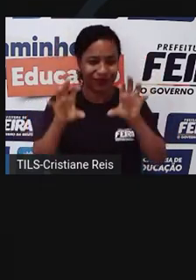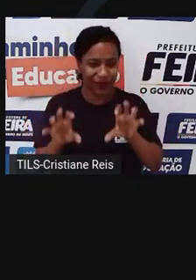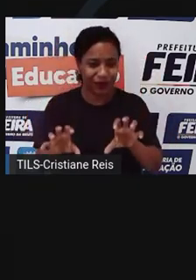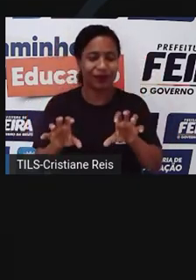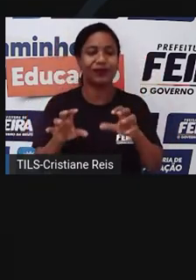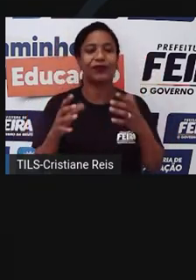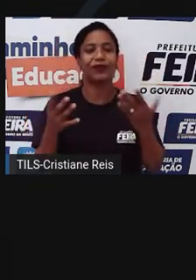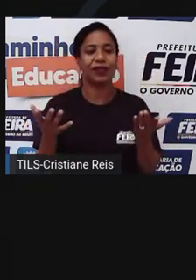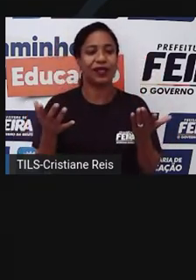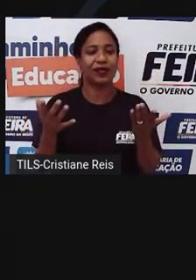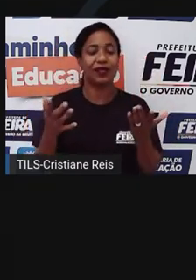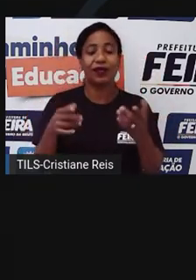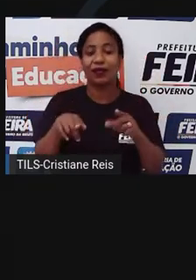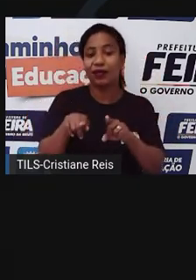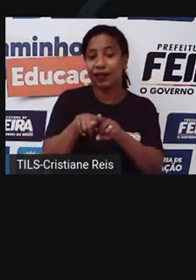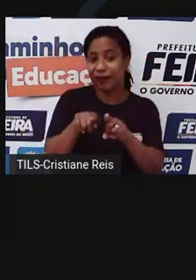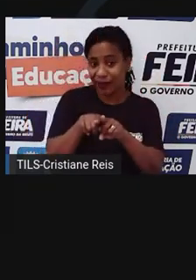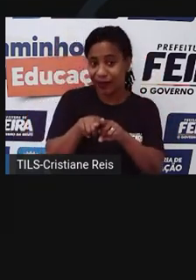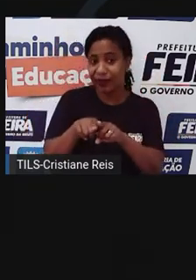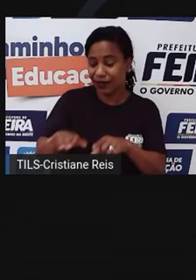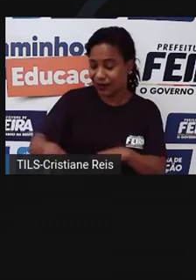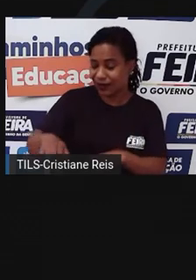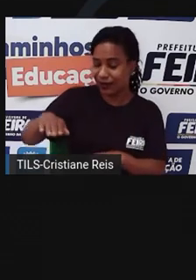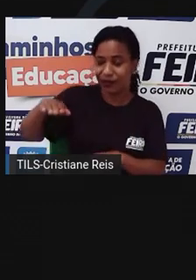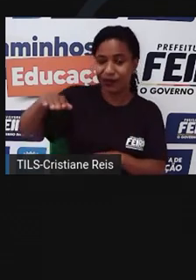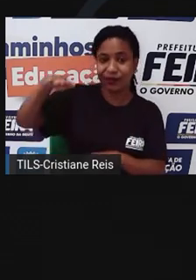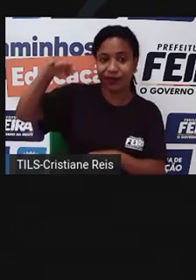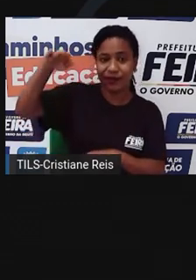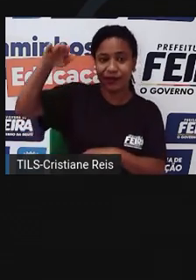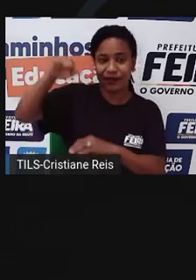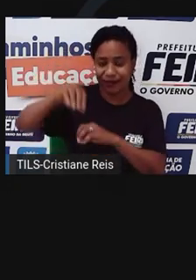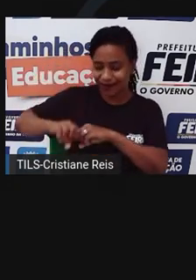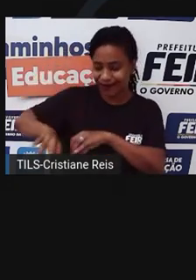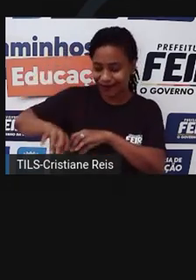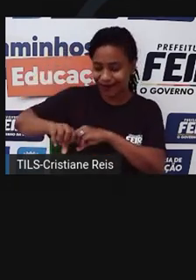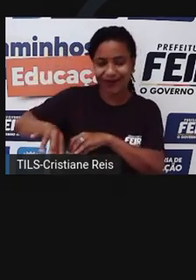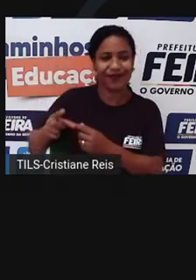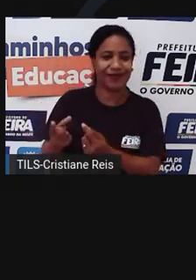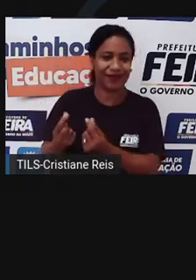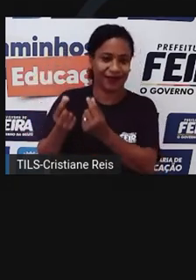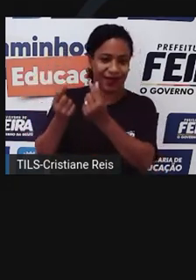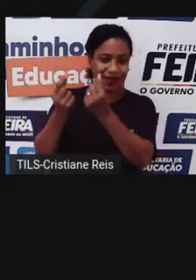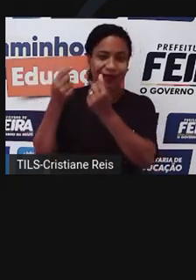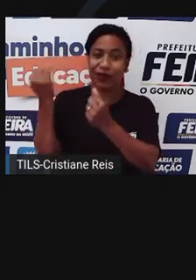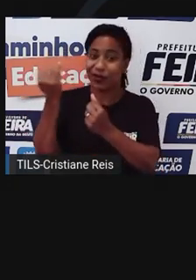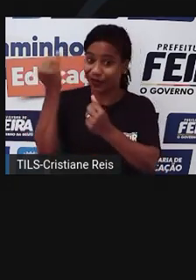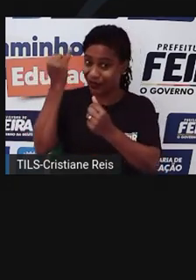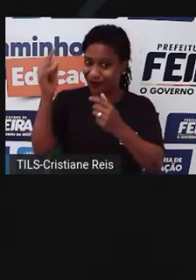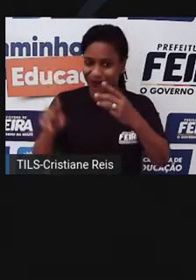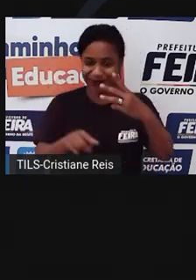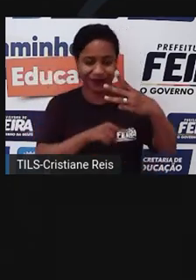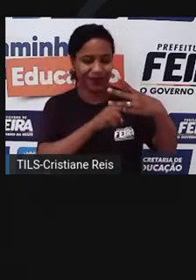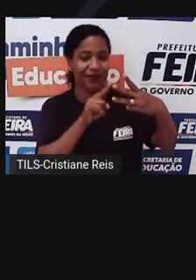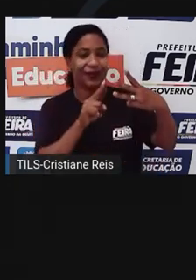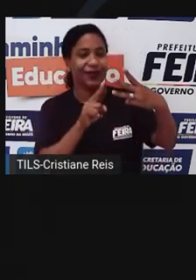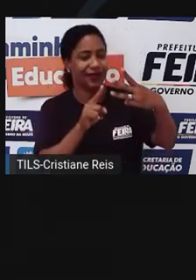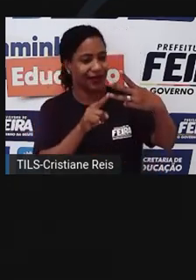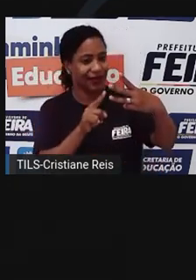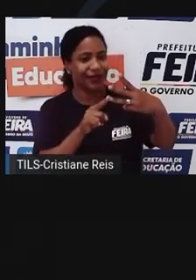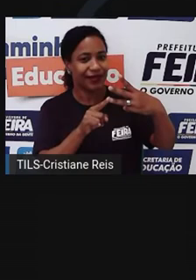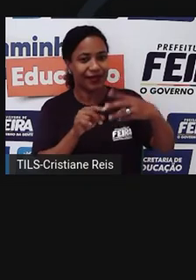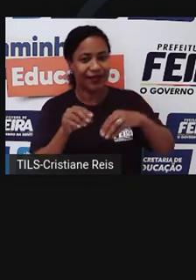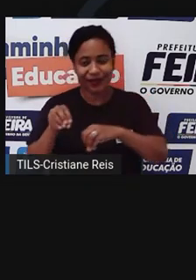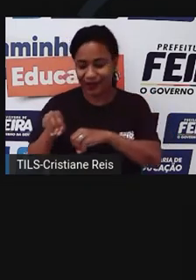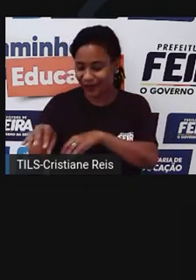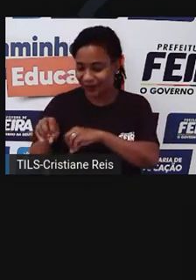patrimônio, é algo que é cultivado desde pequeno dentro de uma educação financeira. Um terceiro princípio que a gente pode ensinar